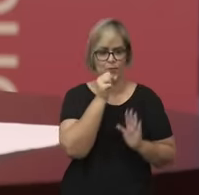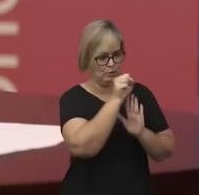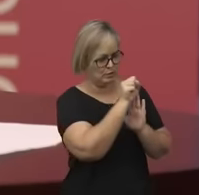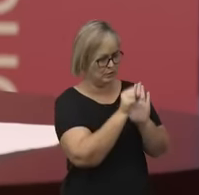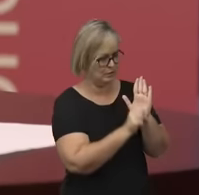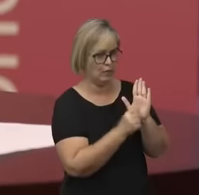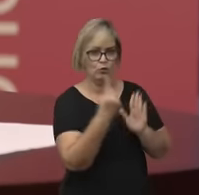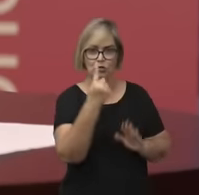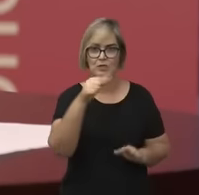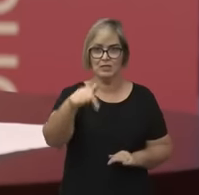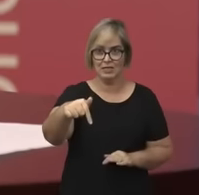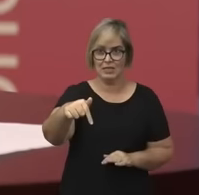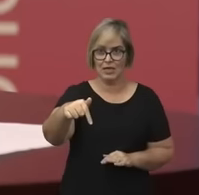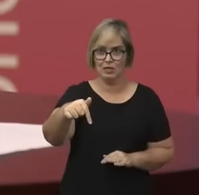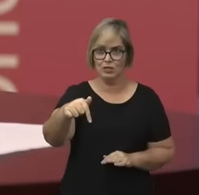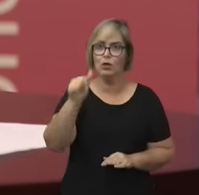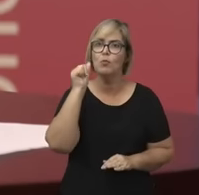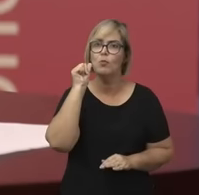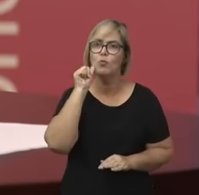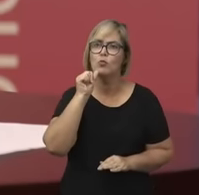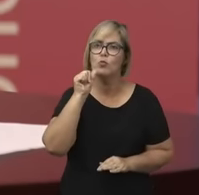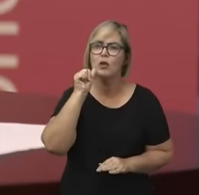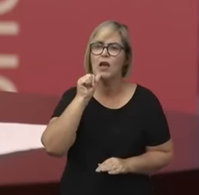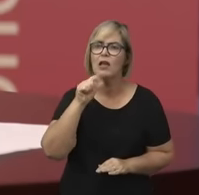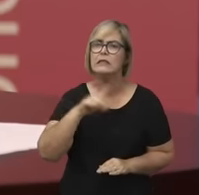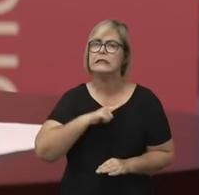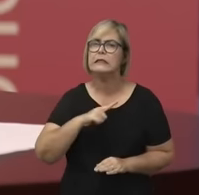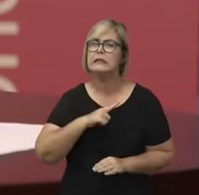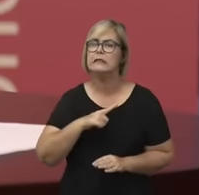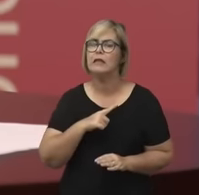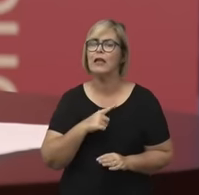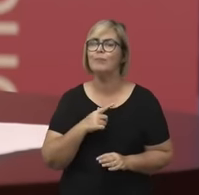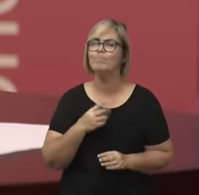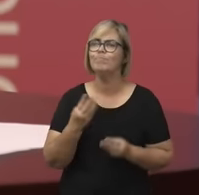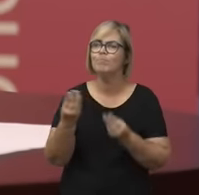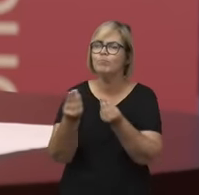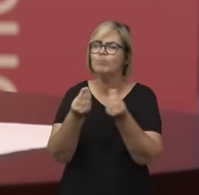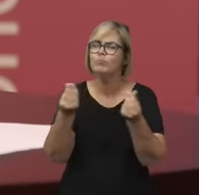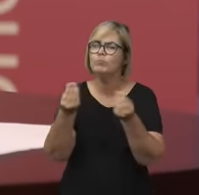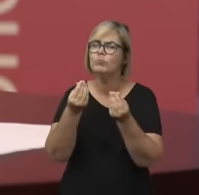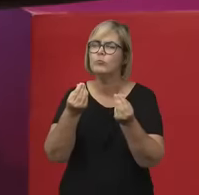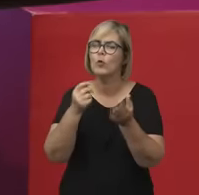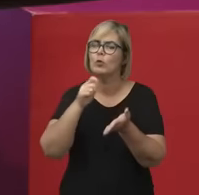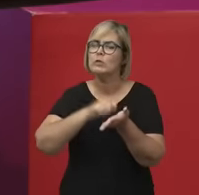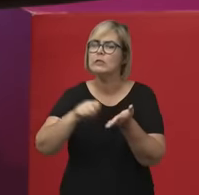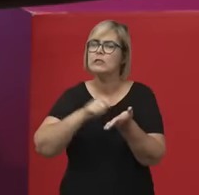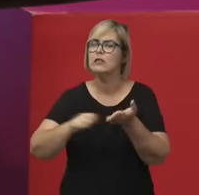ela vai diferir em tom, vai diferir em estilo disso que a gente está acostumado.